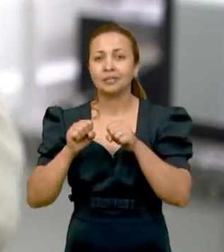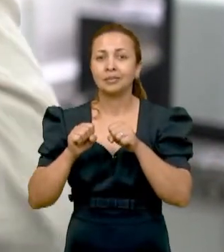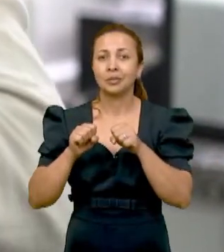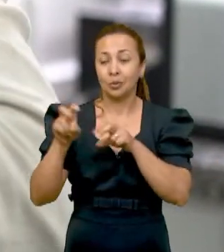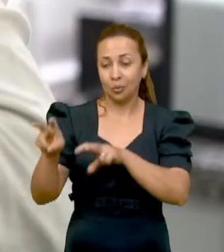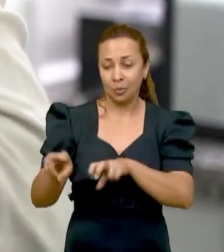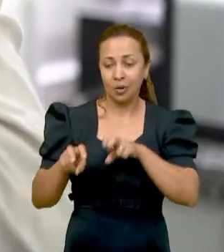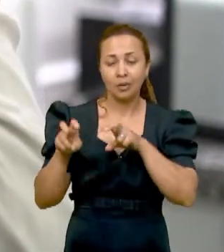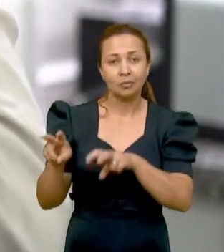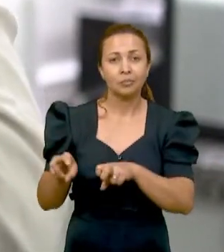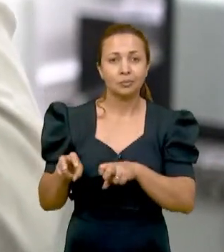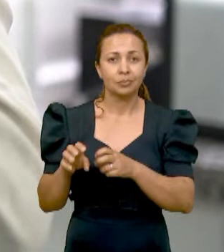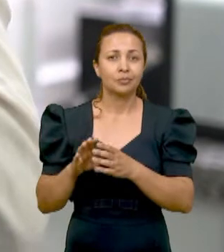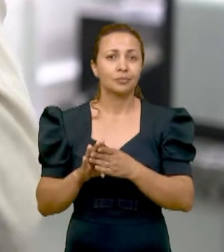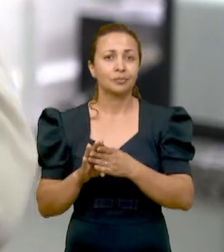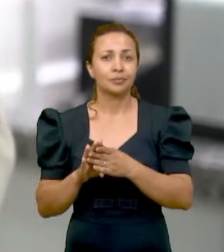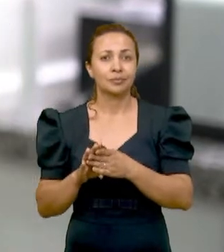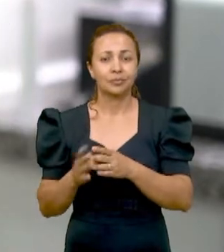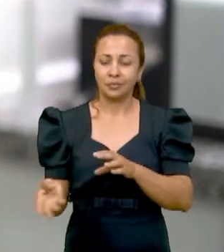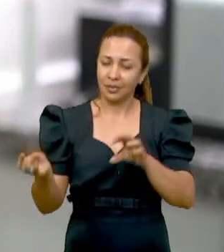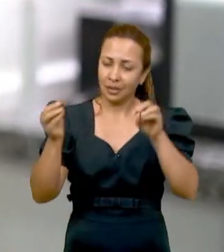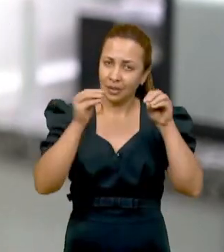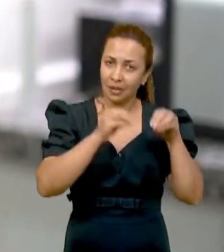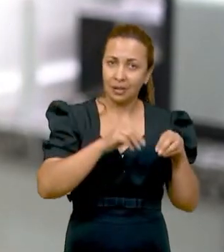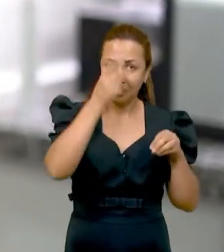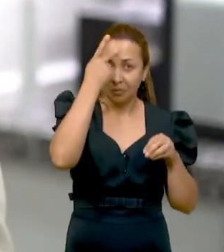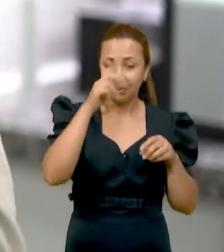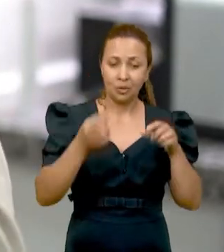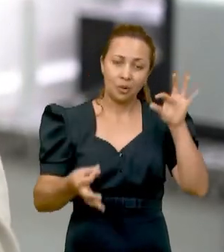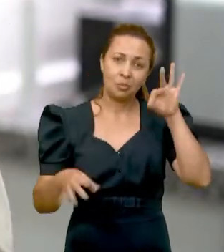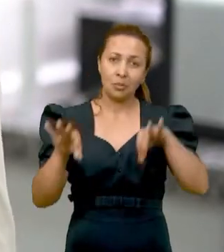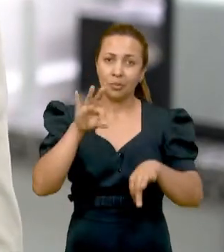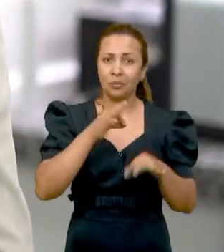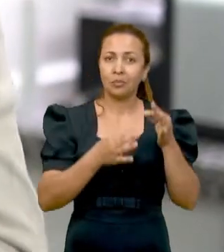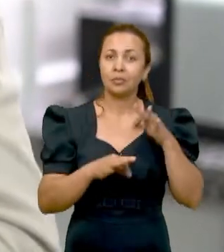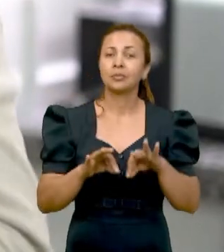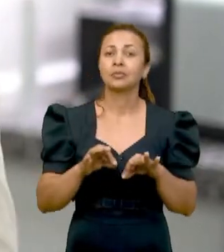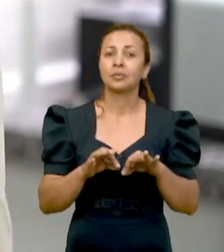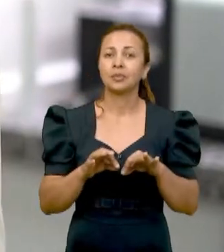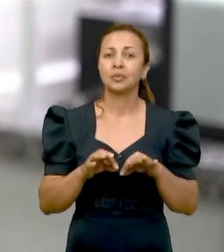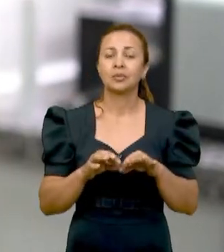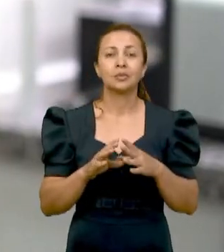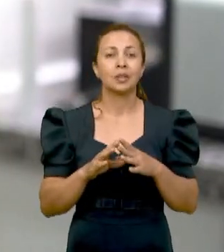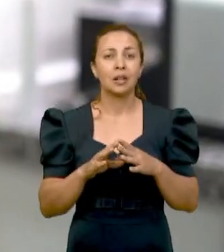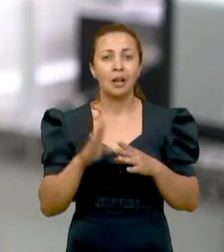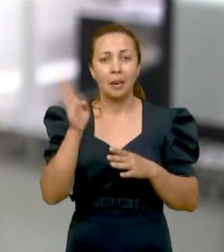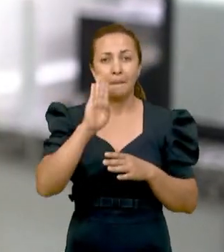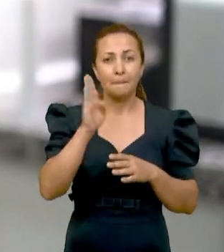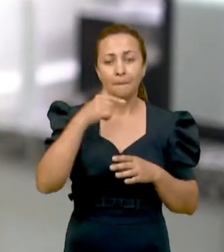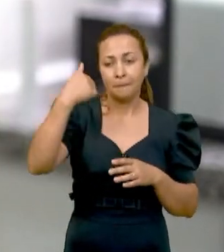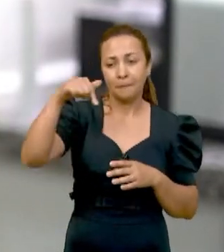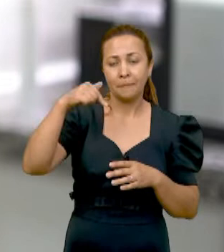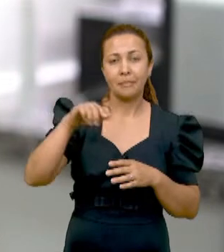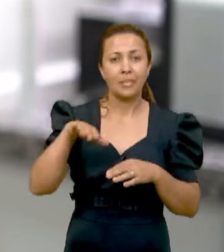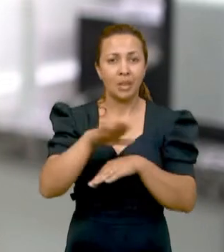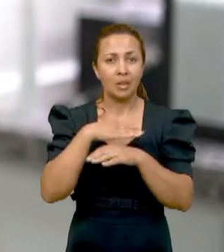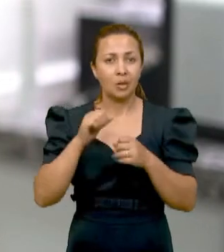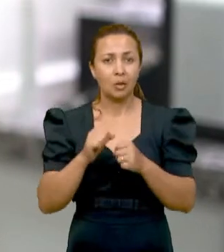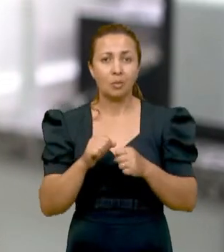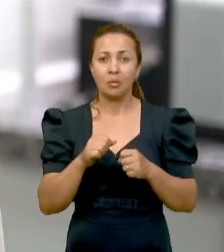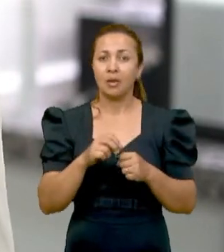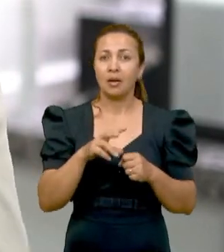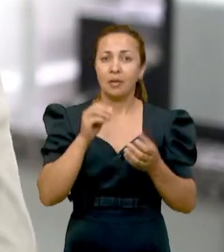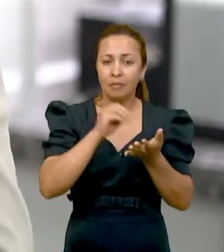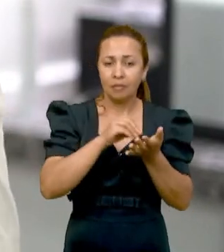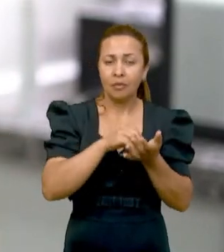no campo, traz para o laboratório e vê a questão em termos de tolerância bioquímica sobre restrição